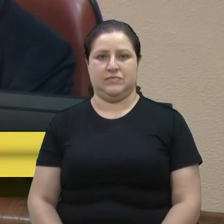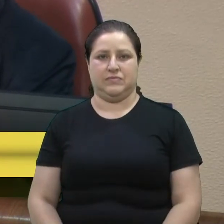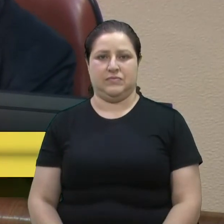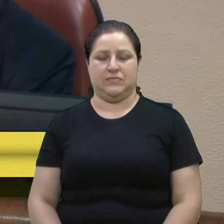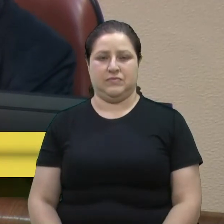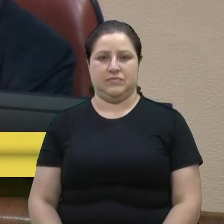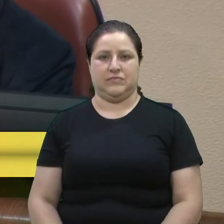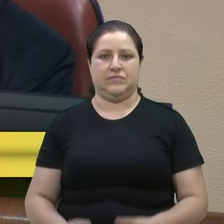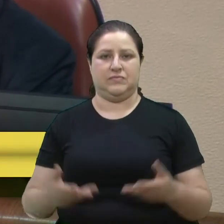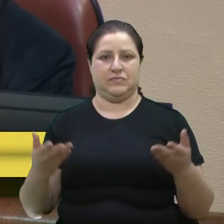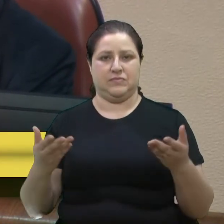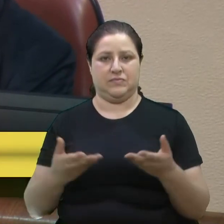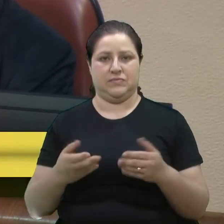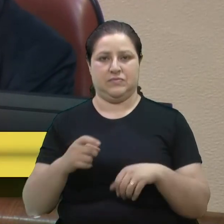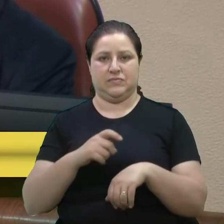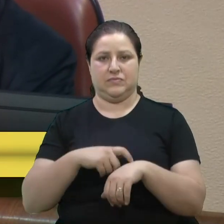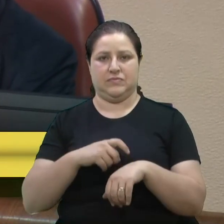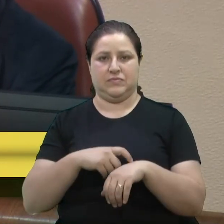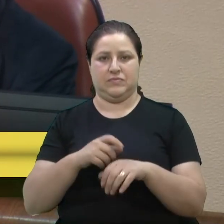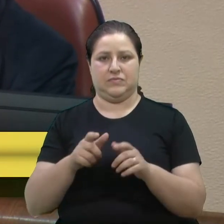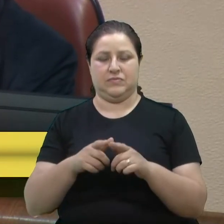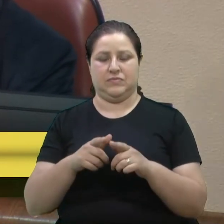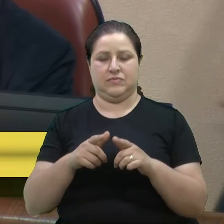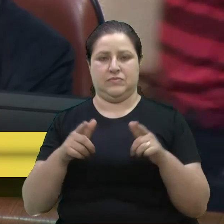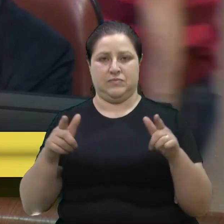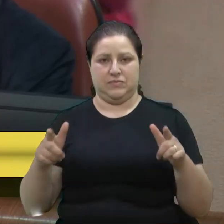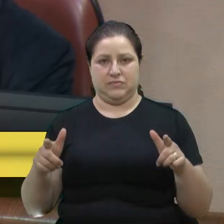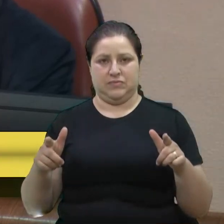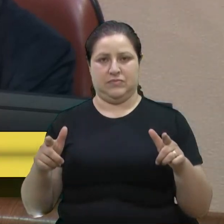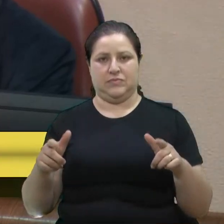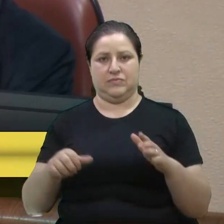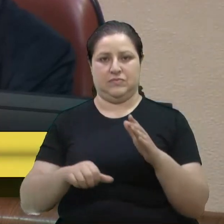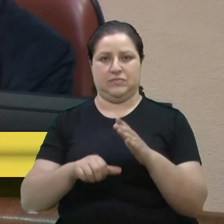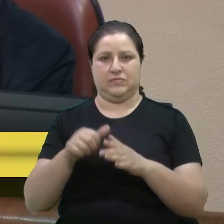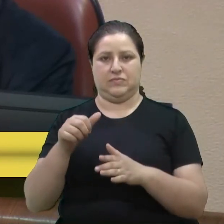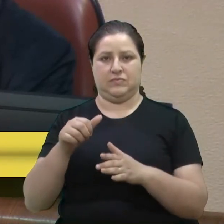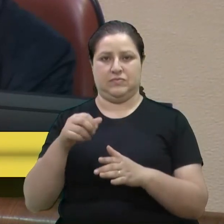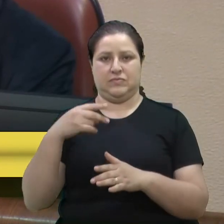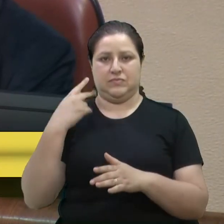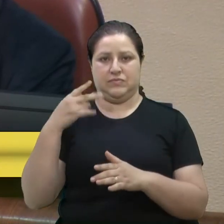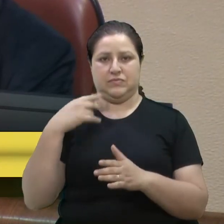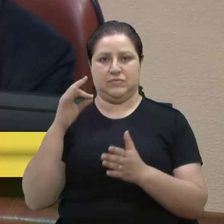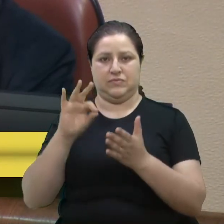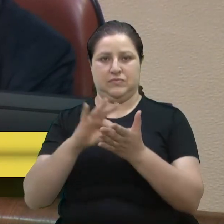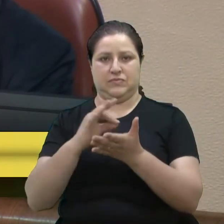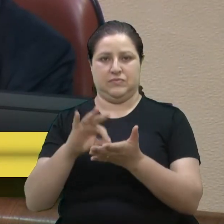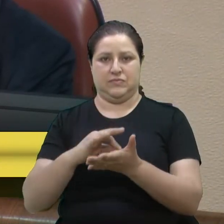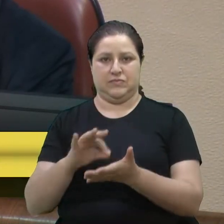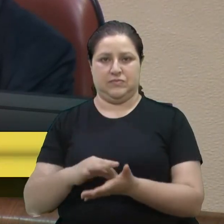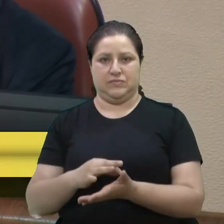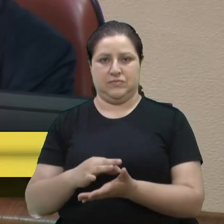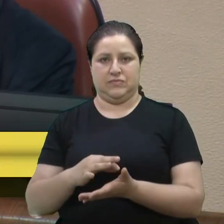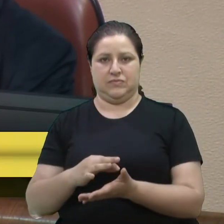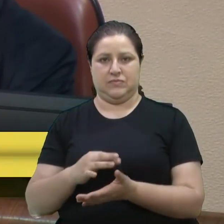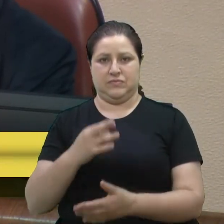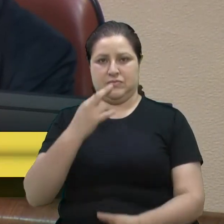Passemos ao espaço do grande expediente. Primeiro vereador escrito, vereador, o próprio Rafael Bueno. Com a